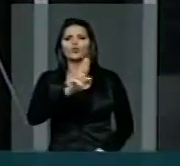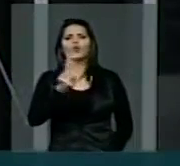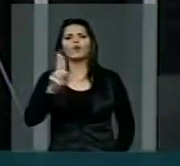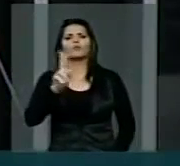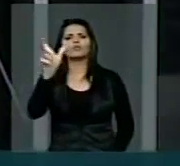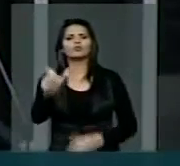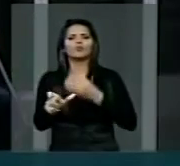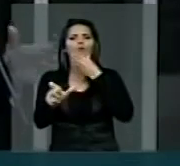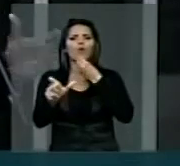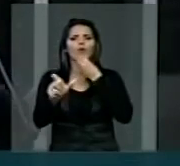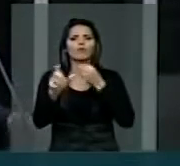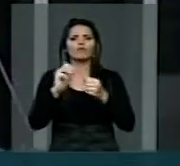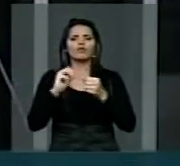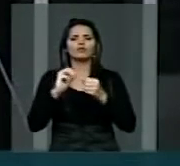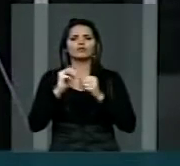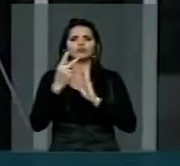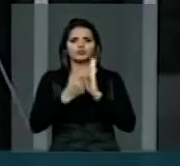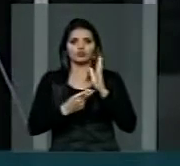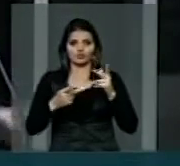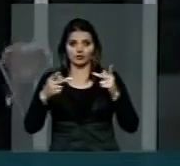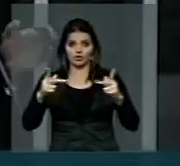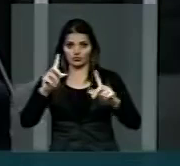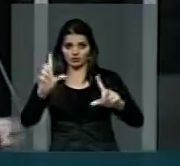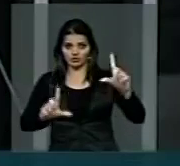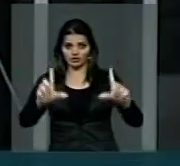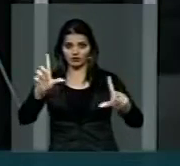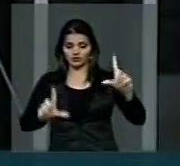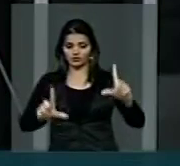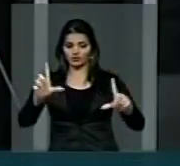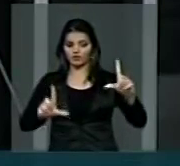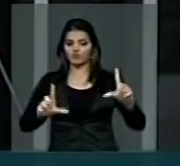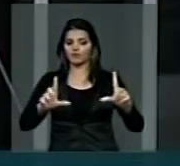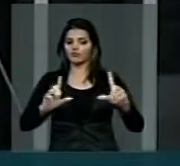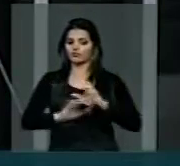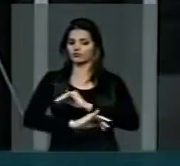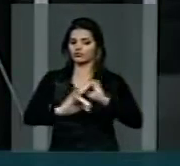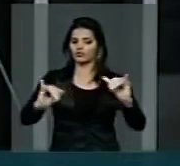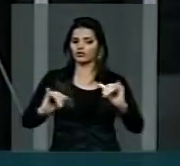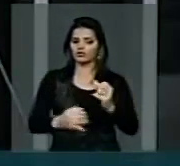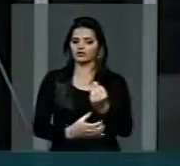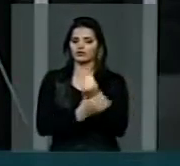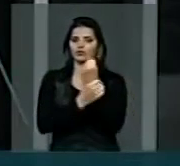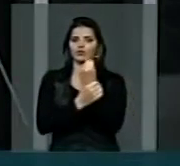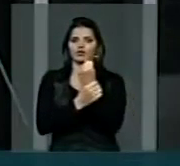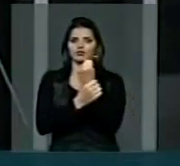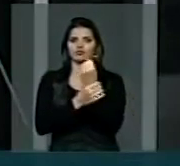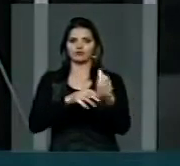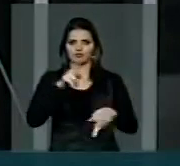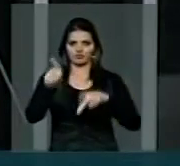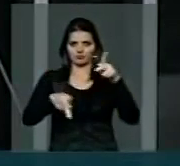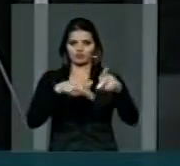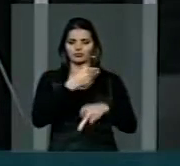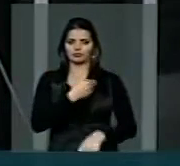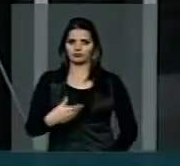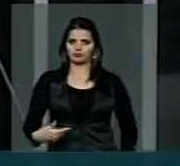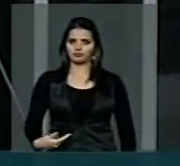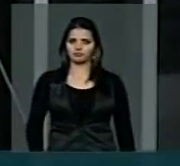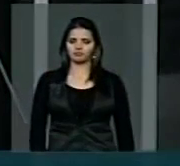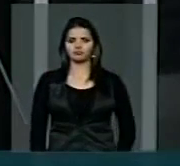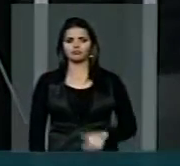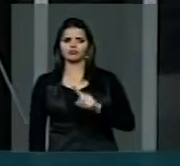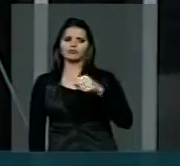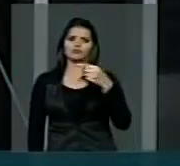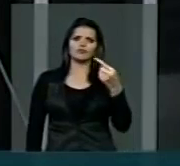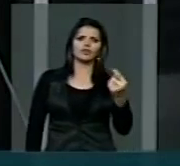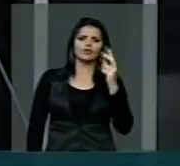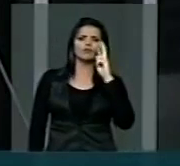baseado praticamente na segurança pública. E aí, logo em seguida,